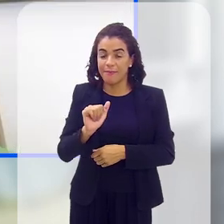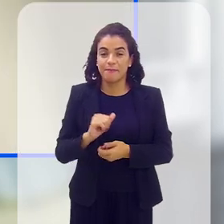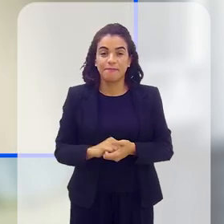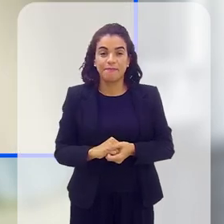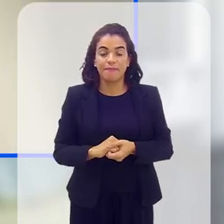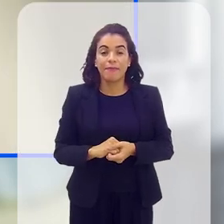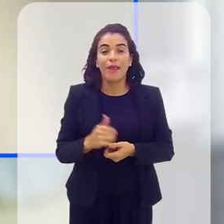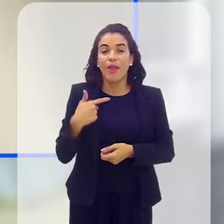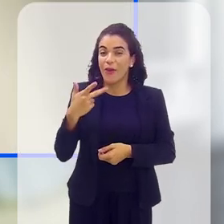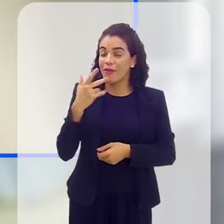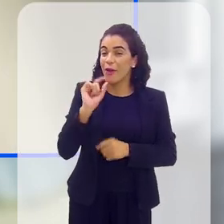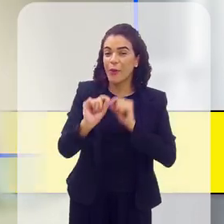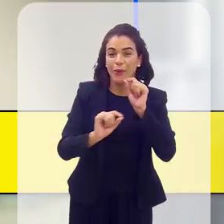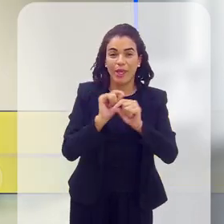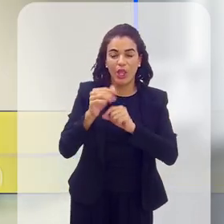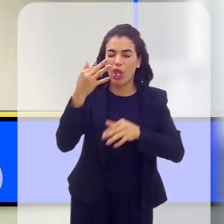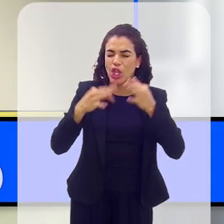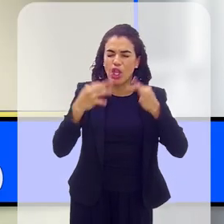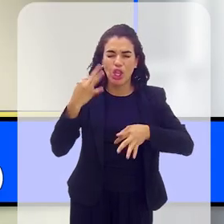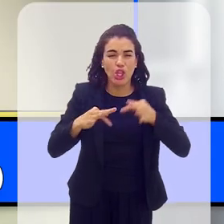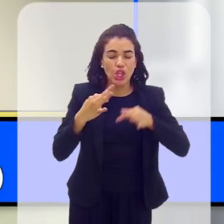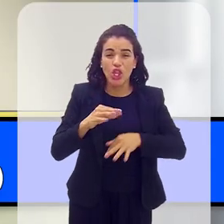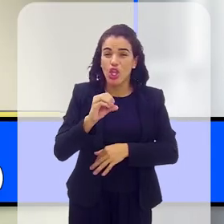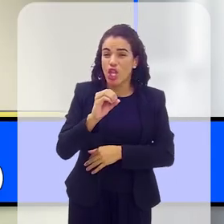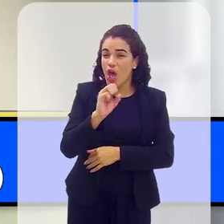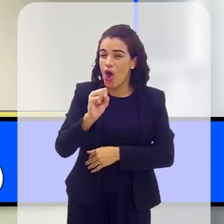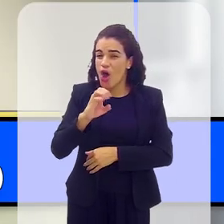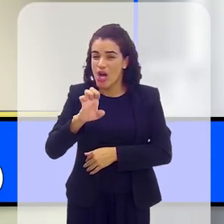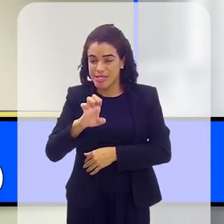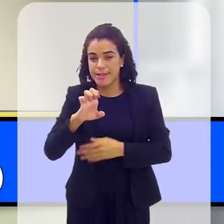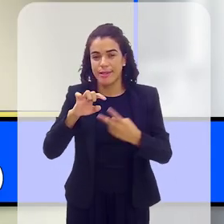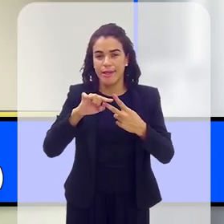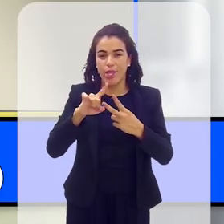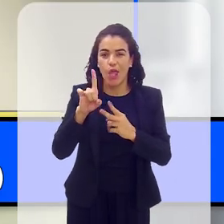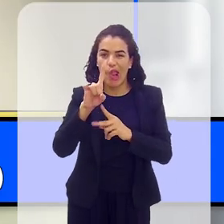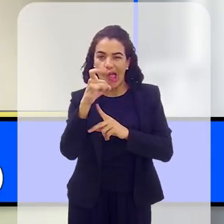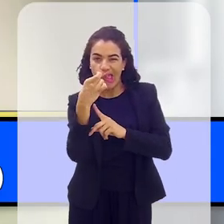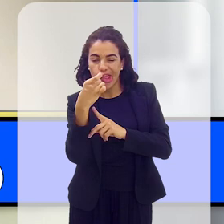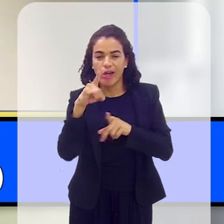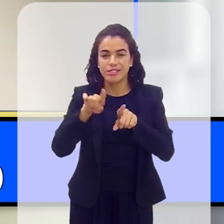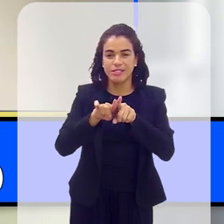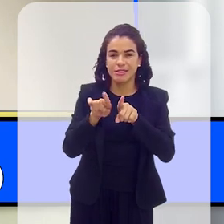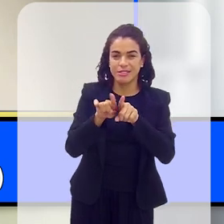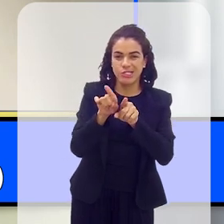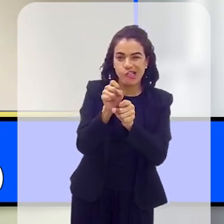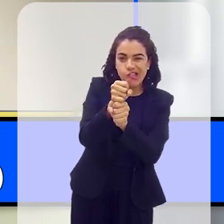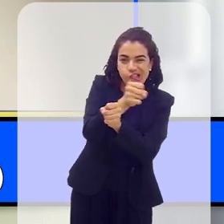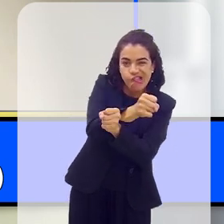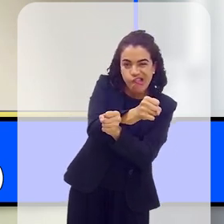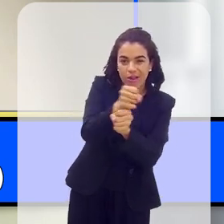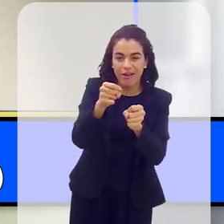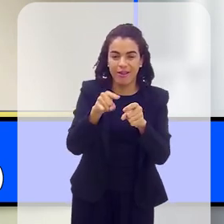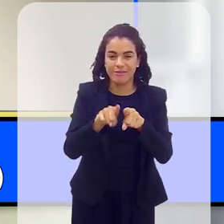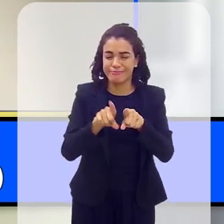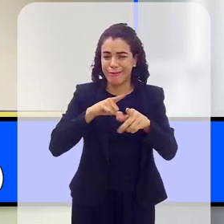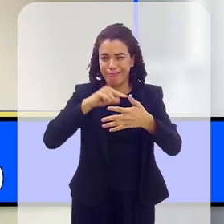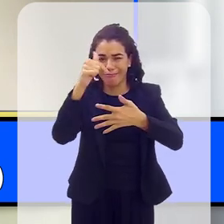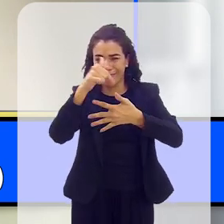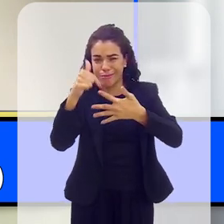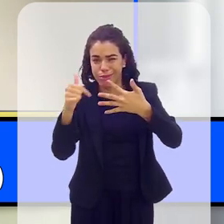Sim, eu costumo dizer que eu tenho todos os ós, artrose, lordose, cipose, curiose, então, isso tudo me acompanha.